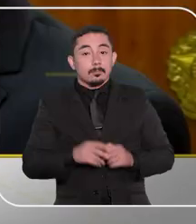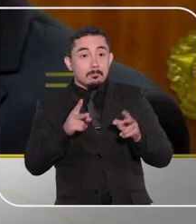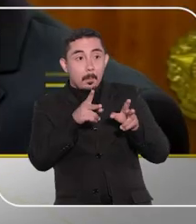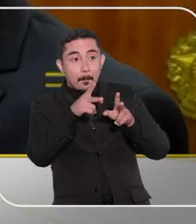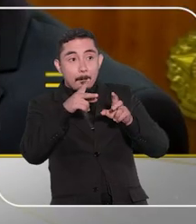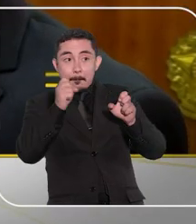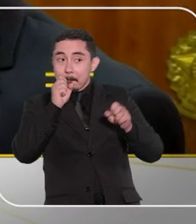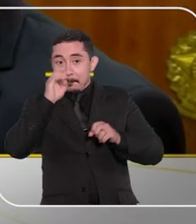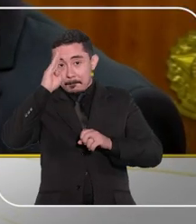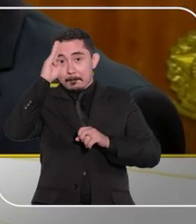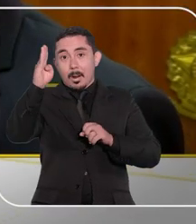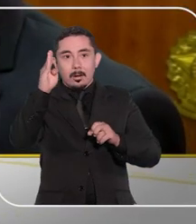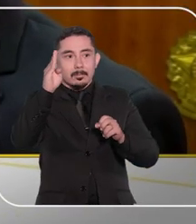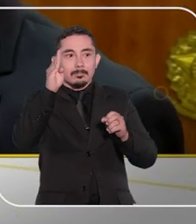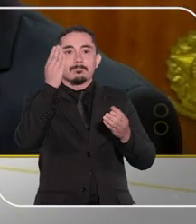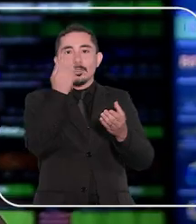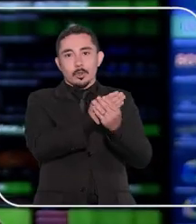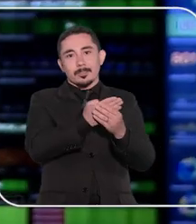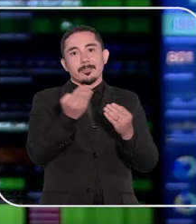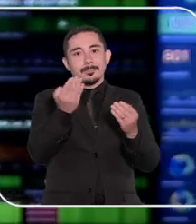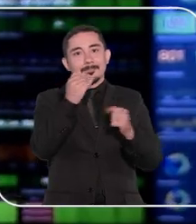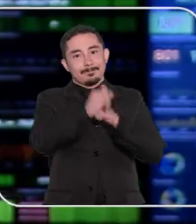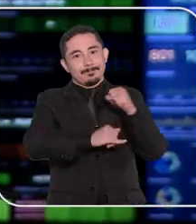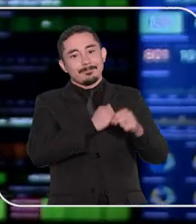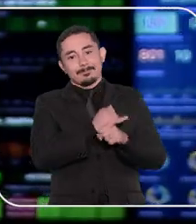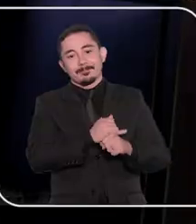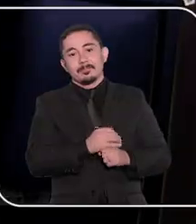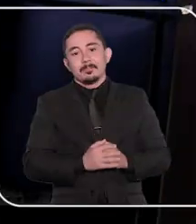A grande sacada foi o processo eletrônico.